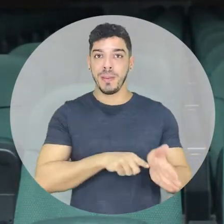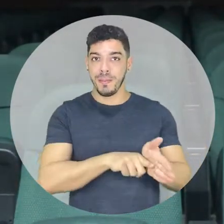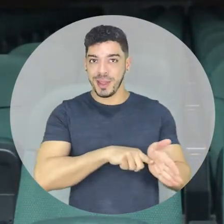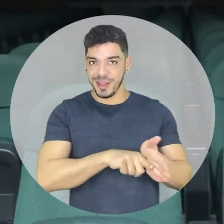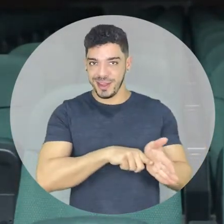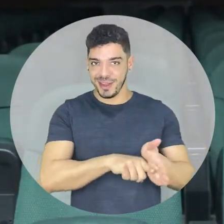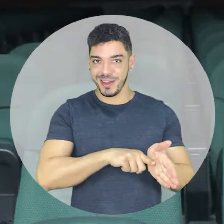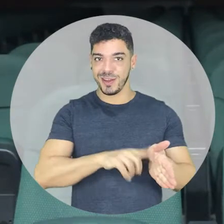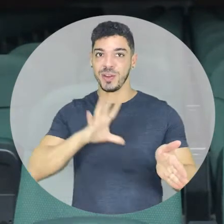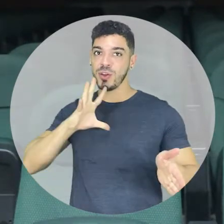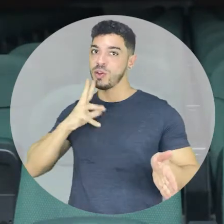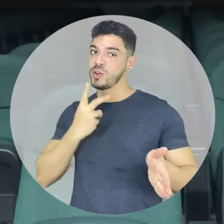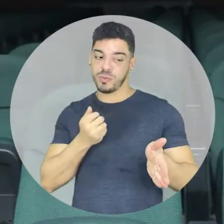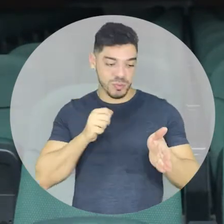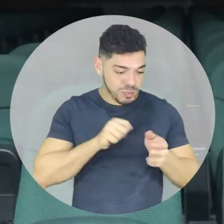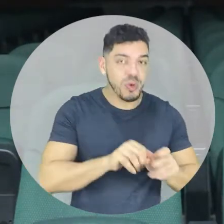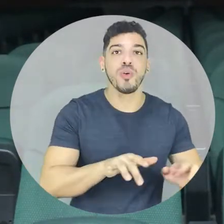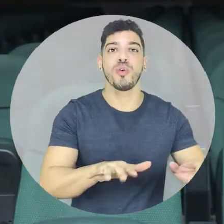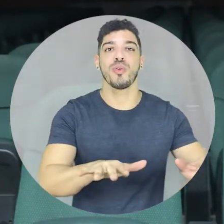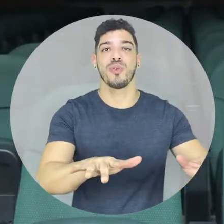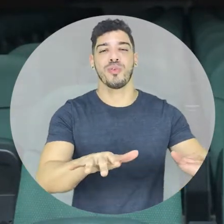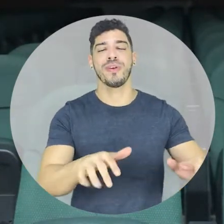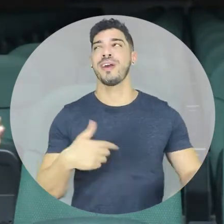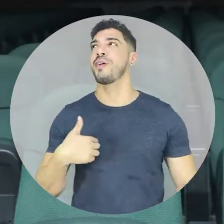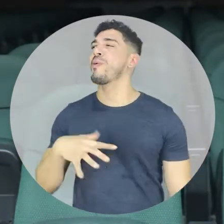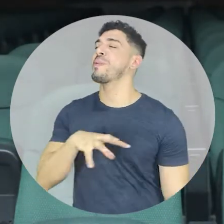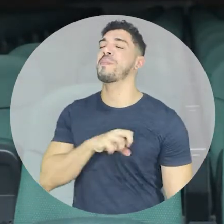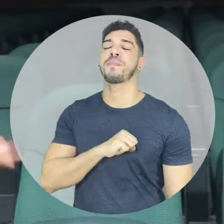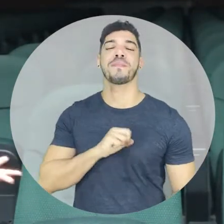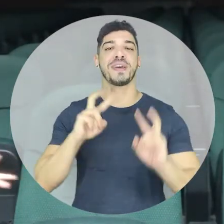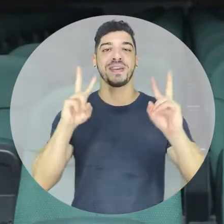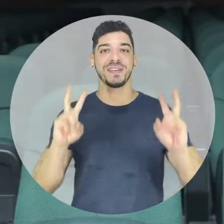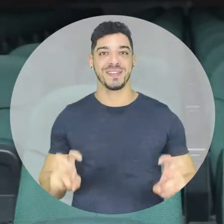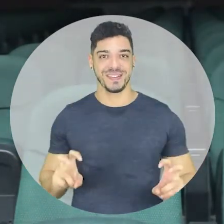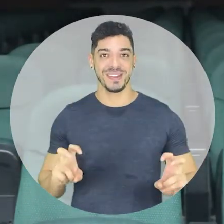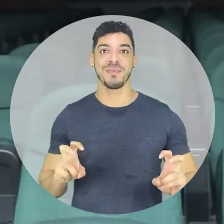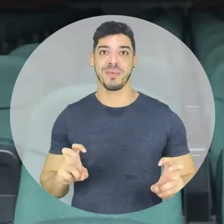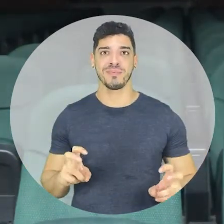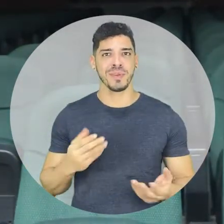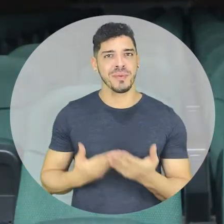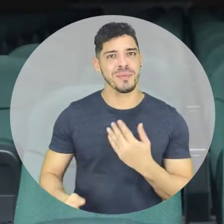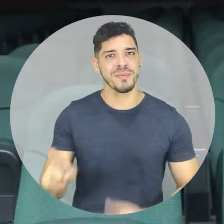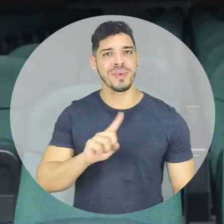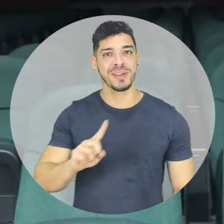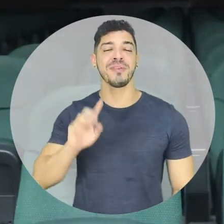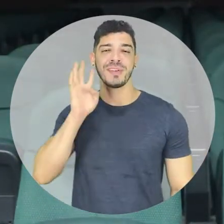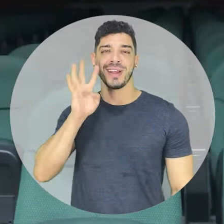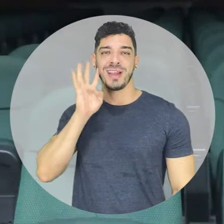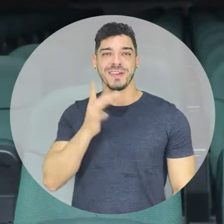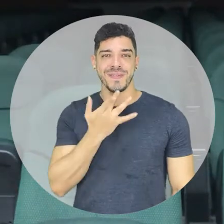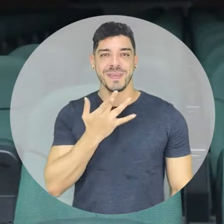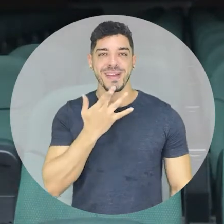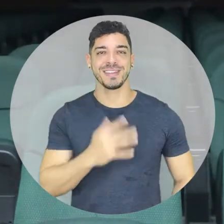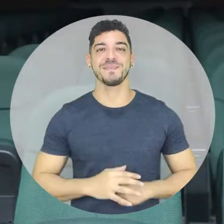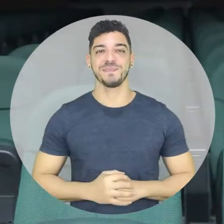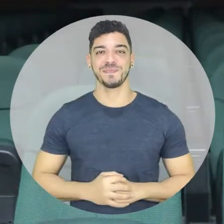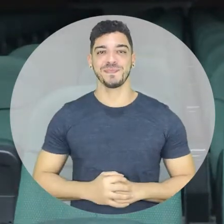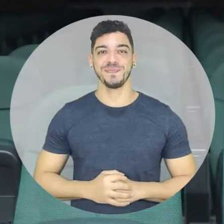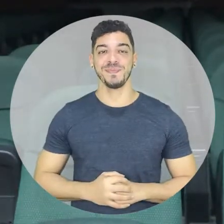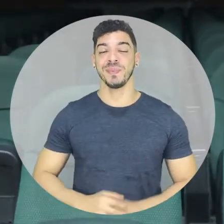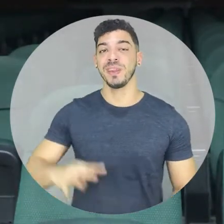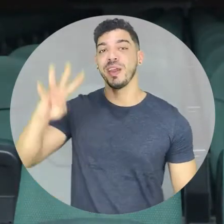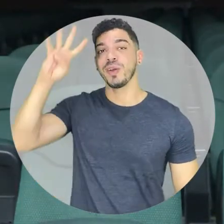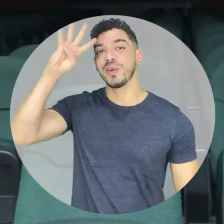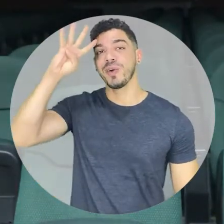Acadêmica. Silêncio quebrado pelo saber. Eu amei esse tema, por isso que eu não deixei passando. Maravilha, você não pode perder não, vai ser muito massa mesmo.